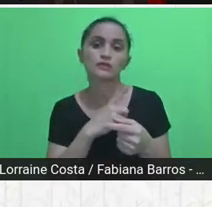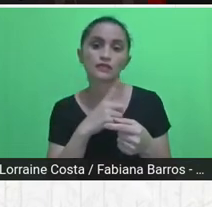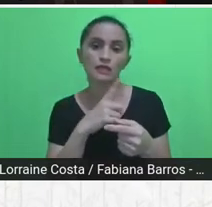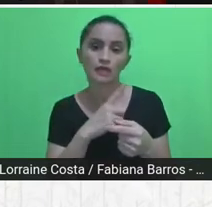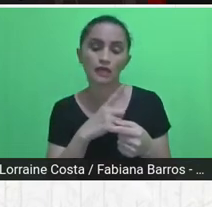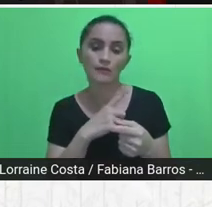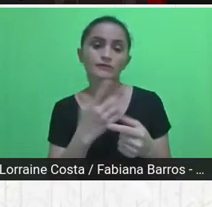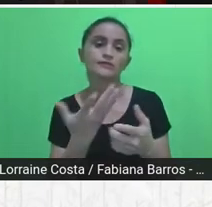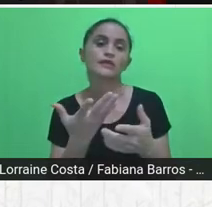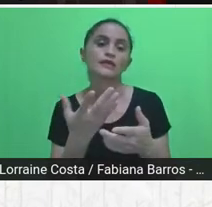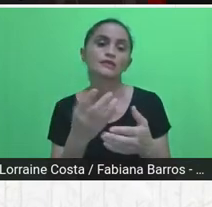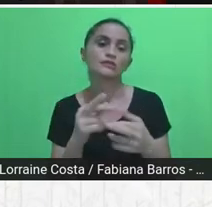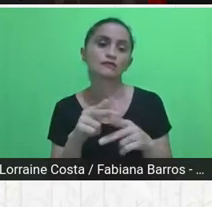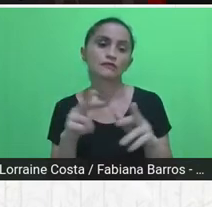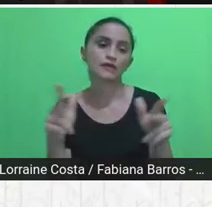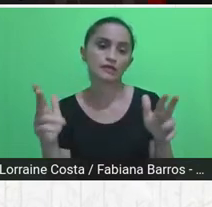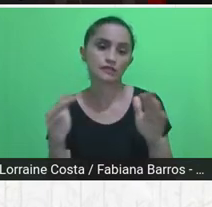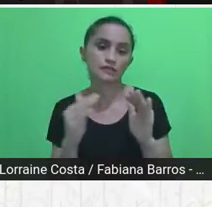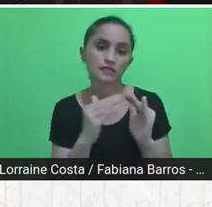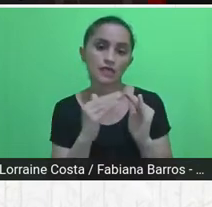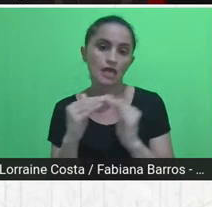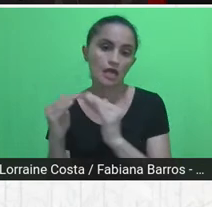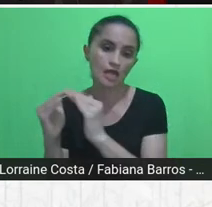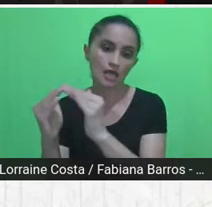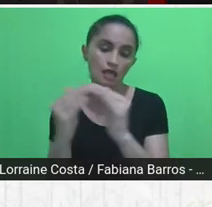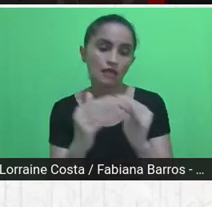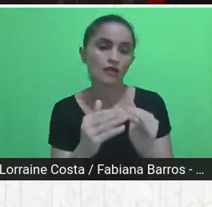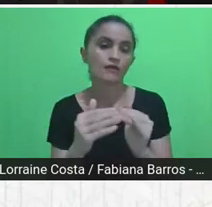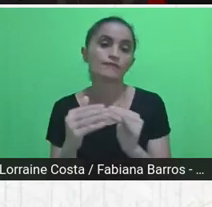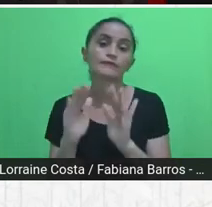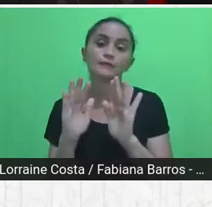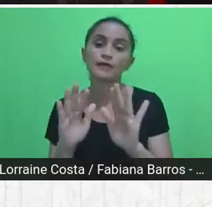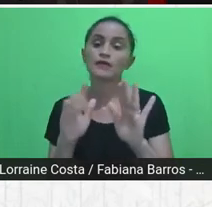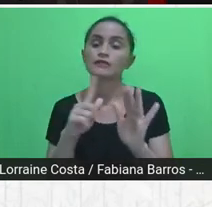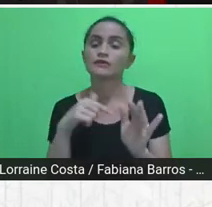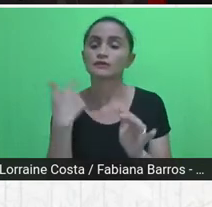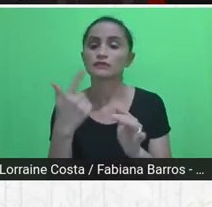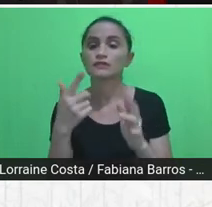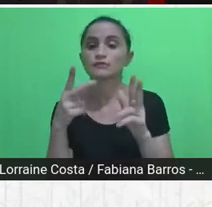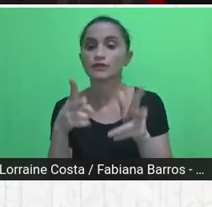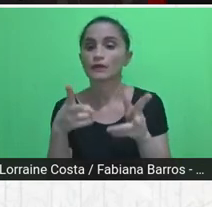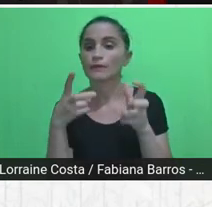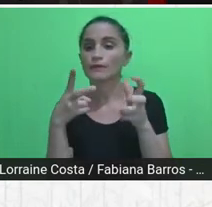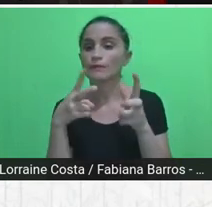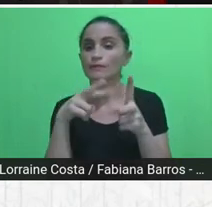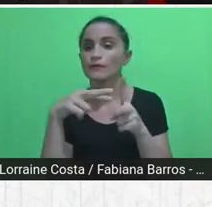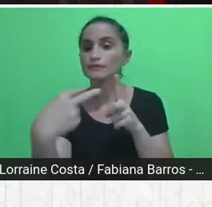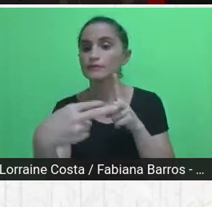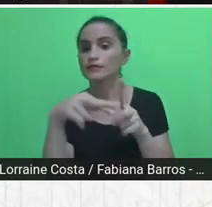a gente vem experimentando uma outra perspectiva que a